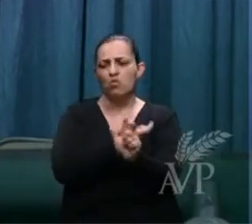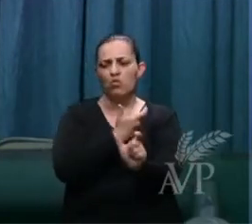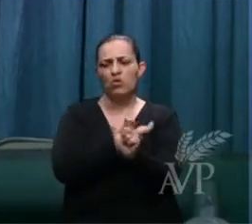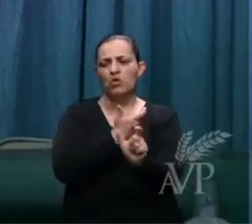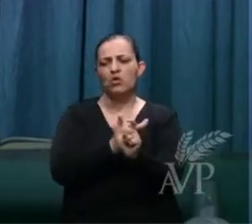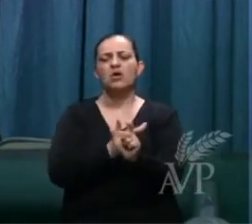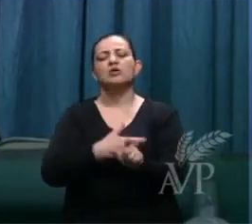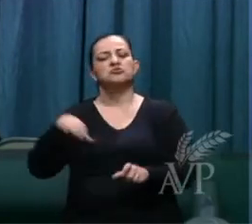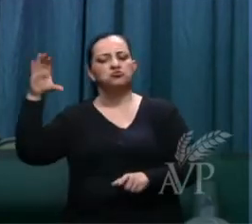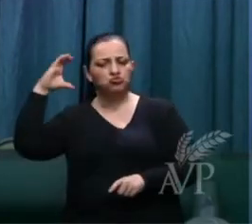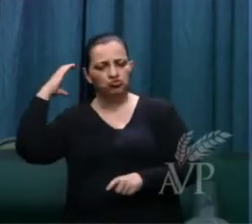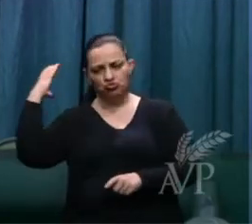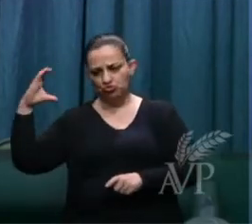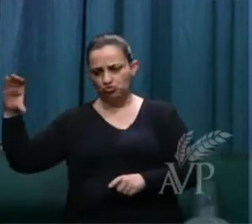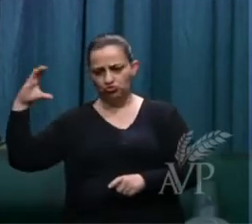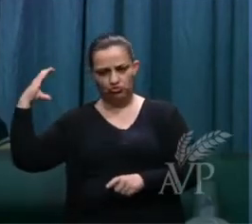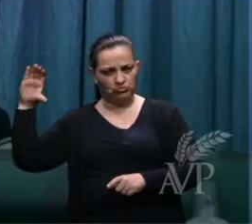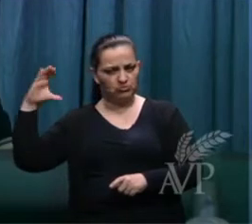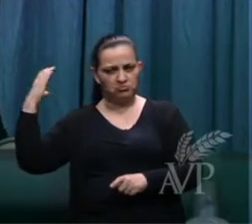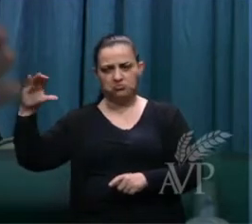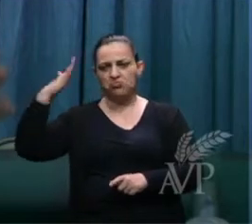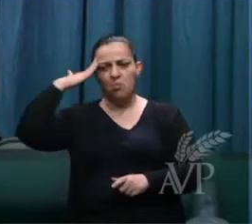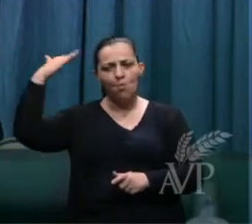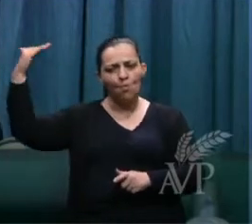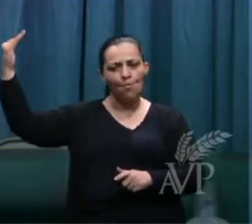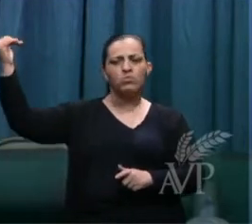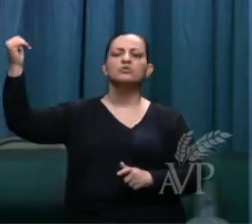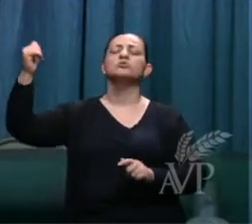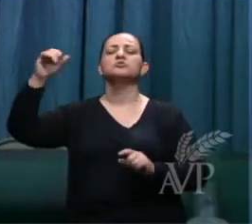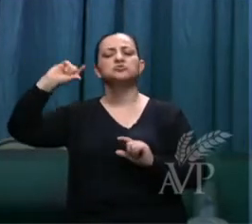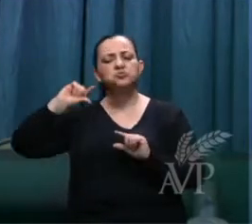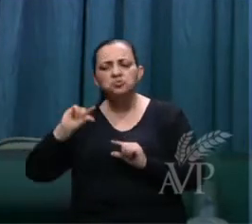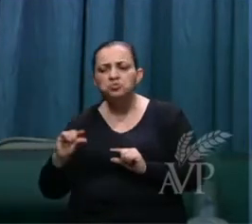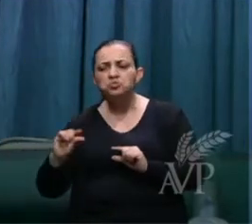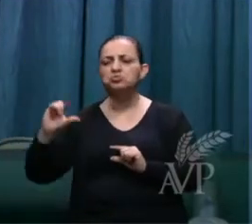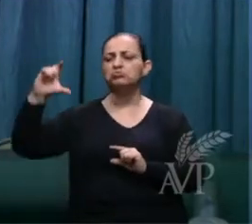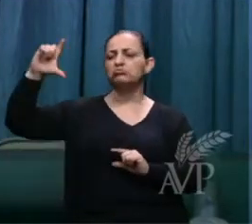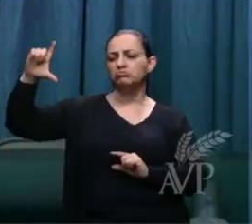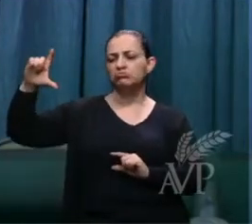cientista, do grande, do pequeno,